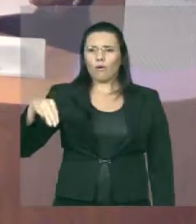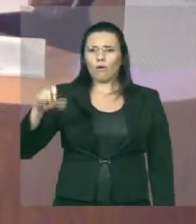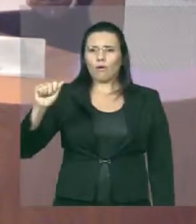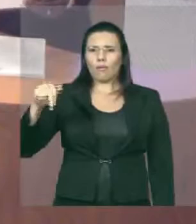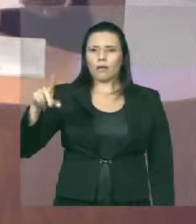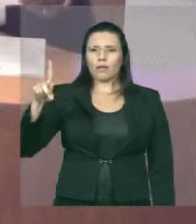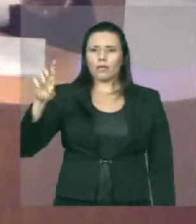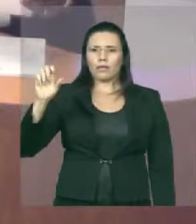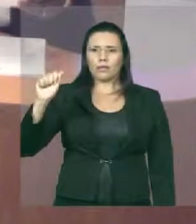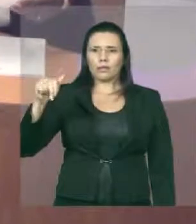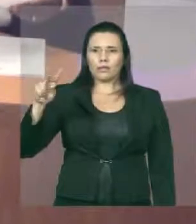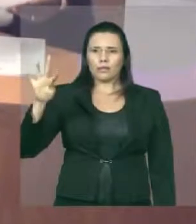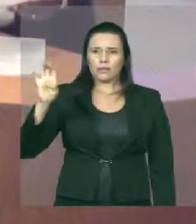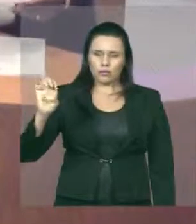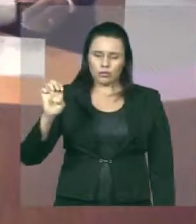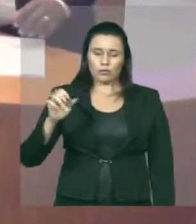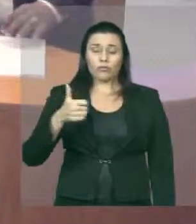Neto.